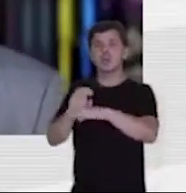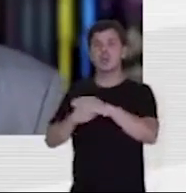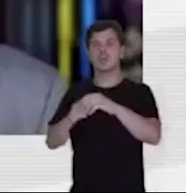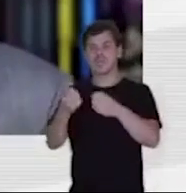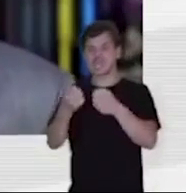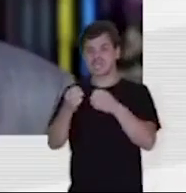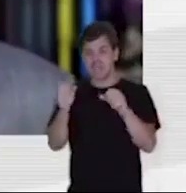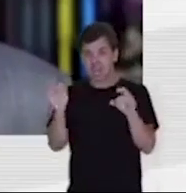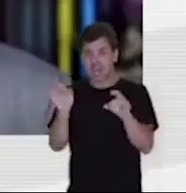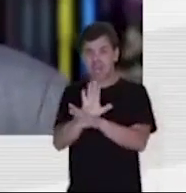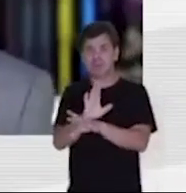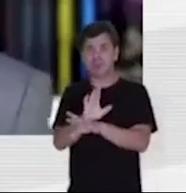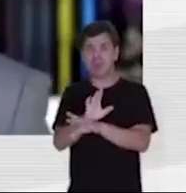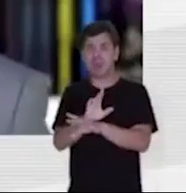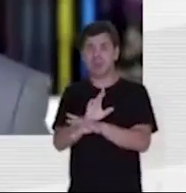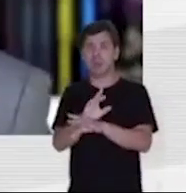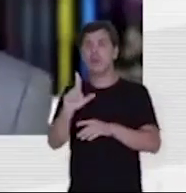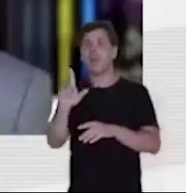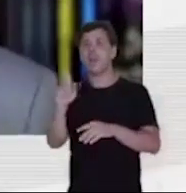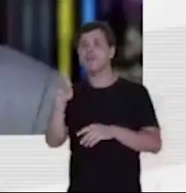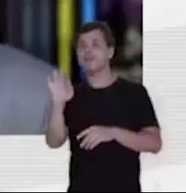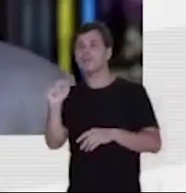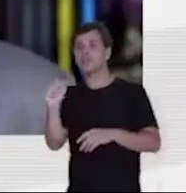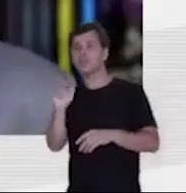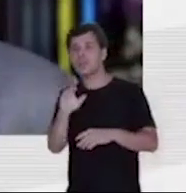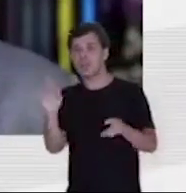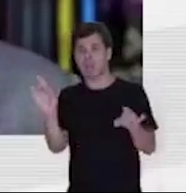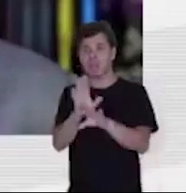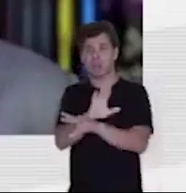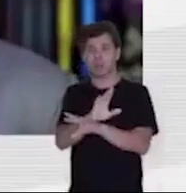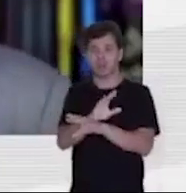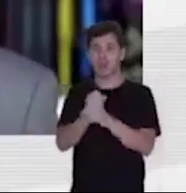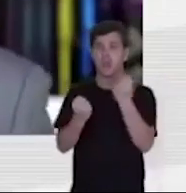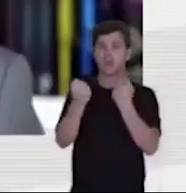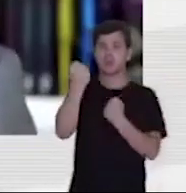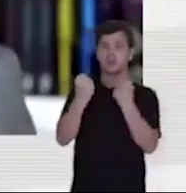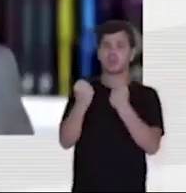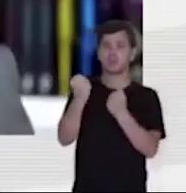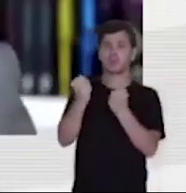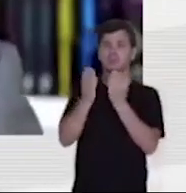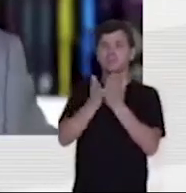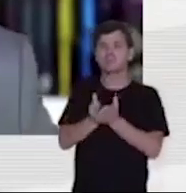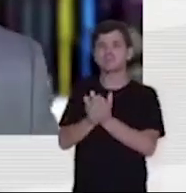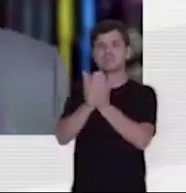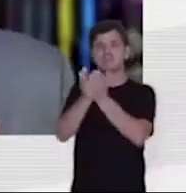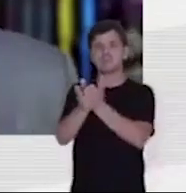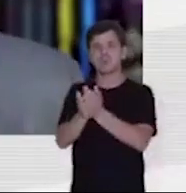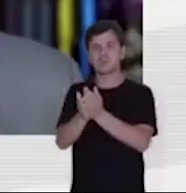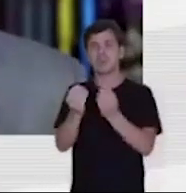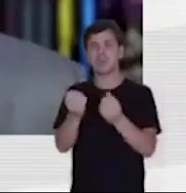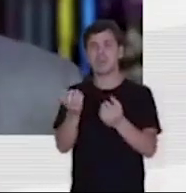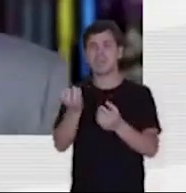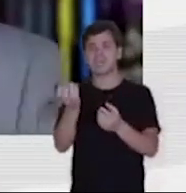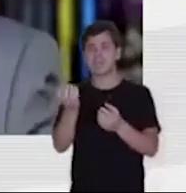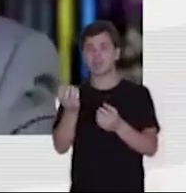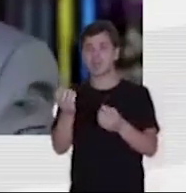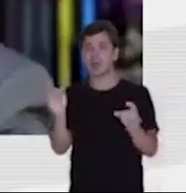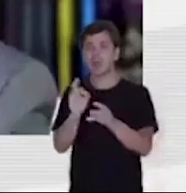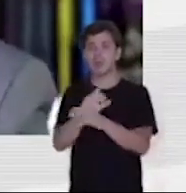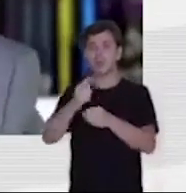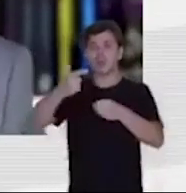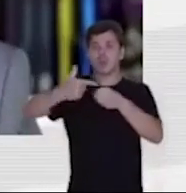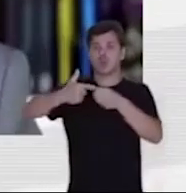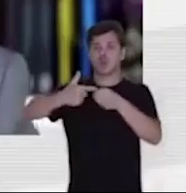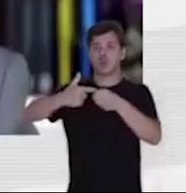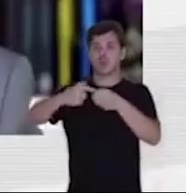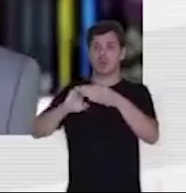queriam quebrar a indústria de óleo e gás. Eles queriam acabar com a nossa indústria naval. Como querem acabar com a nossa Petrobras, com a